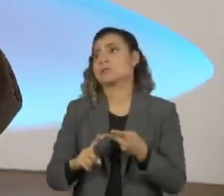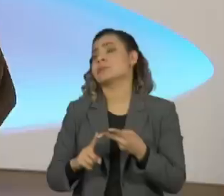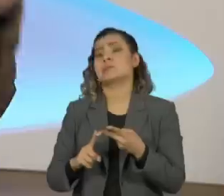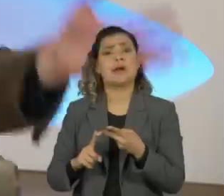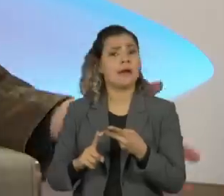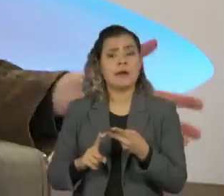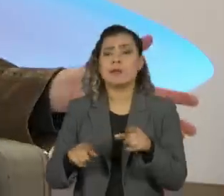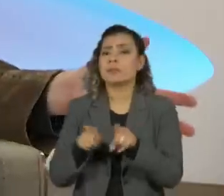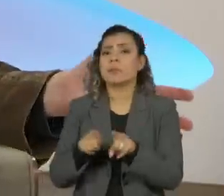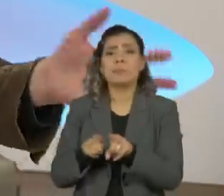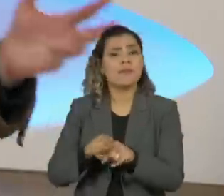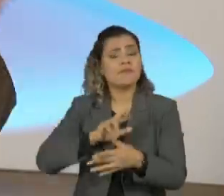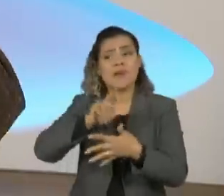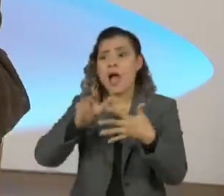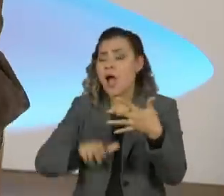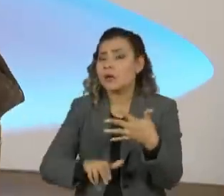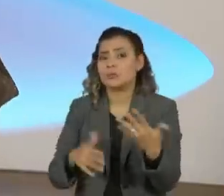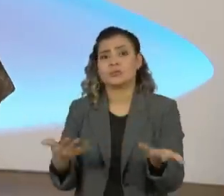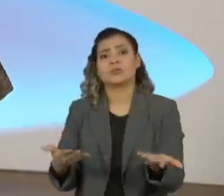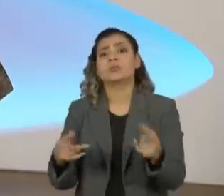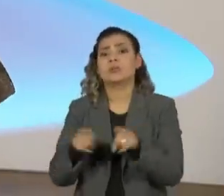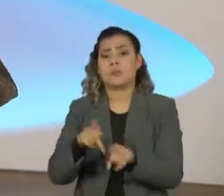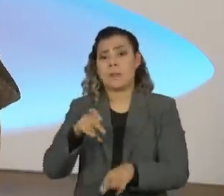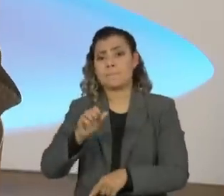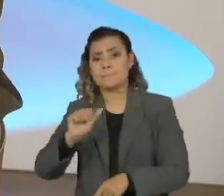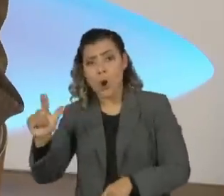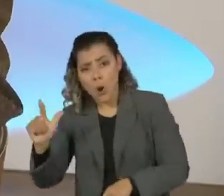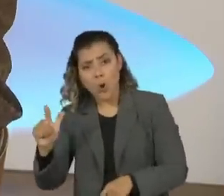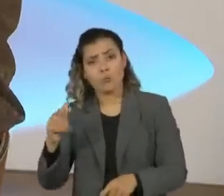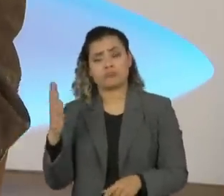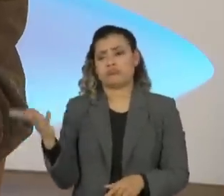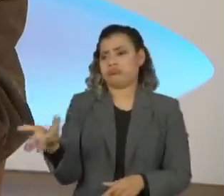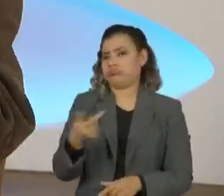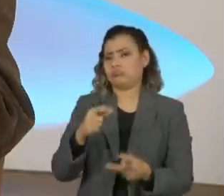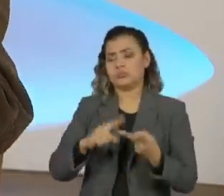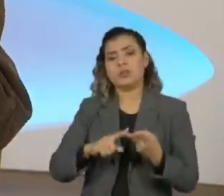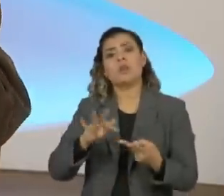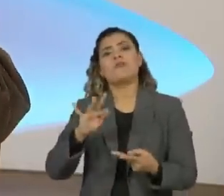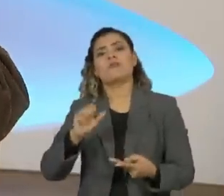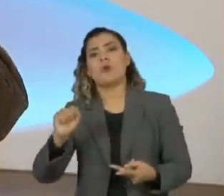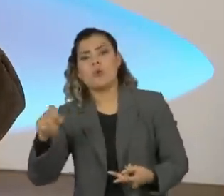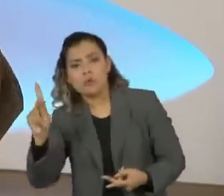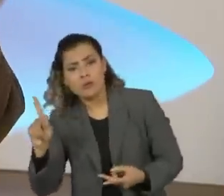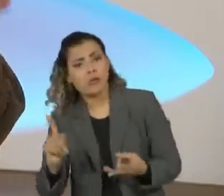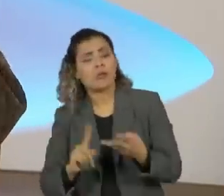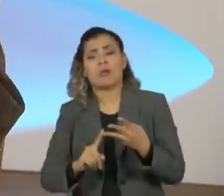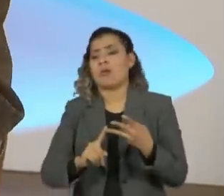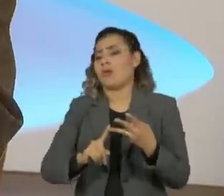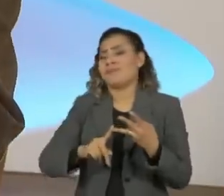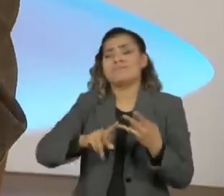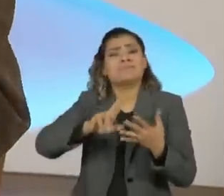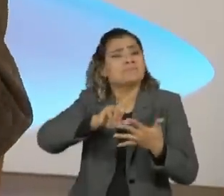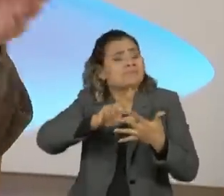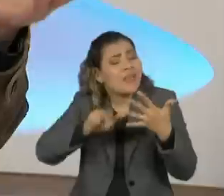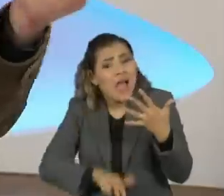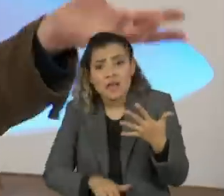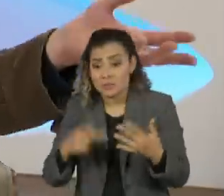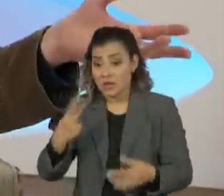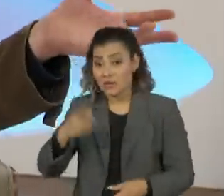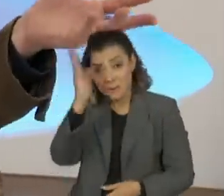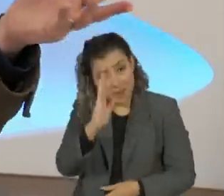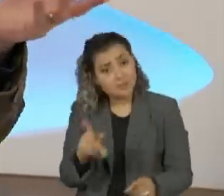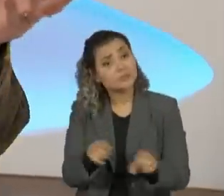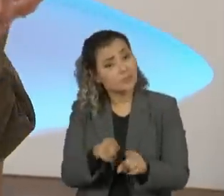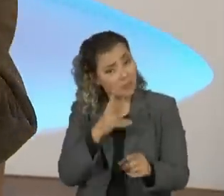a cena Stoner é muito grande, o post-rock também é muito grande, folk. Poxa, isso aqui... E aqui no Brasil